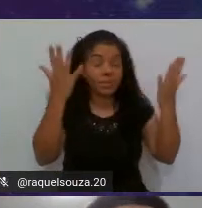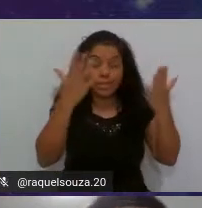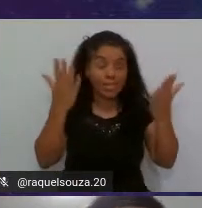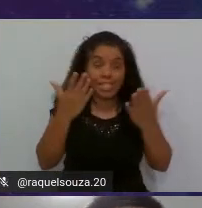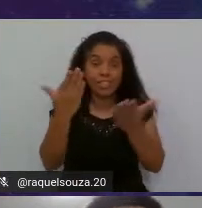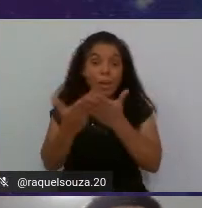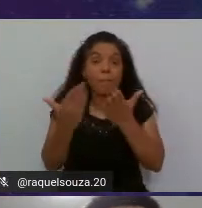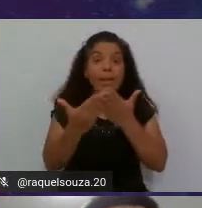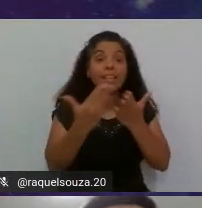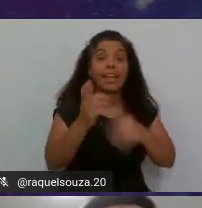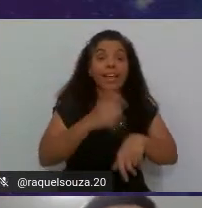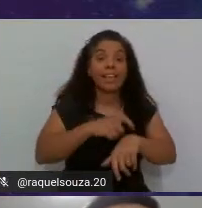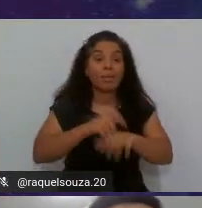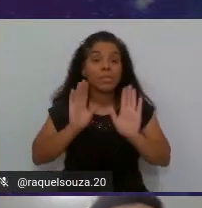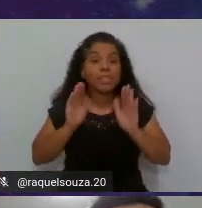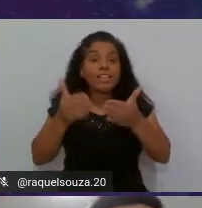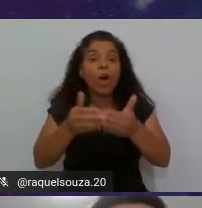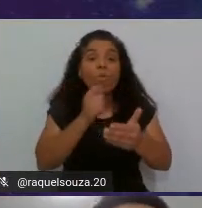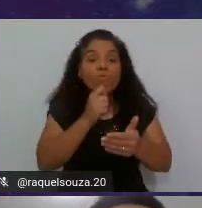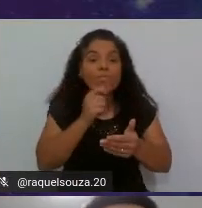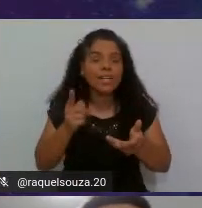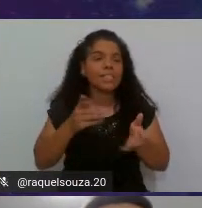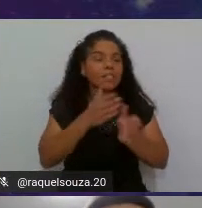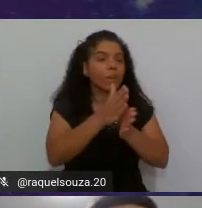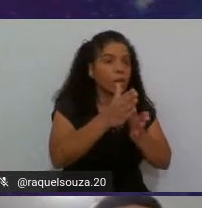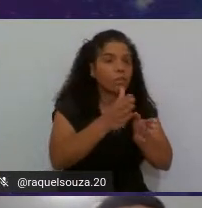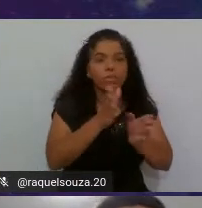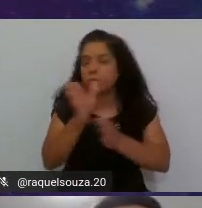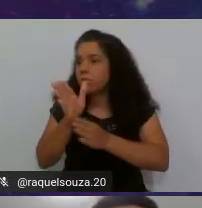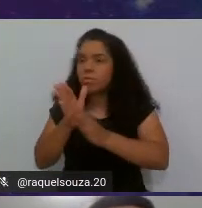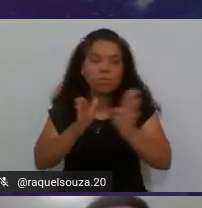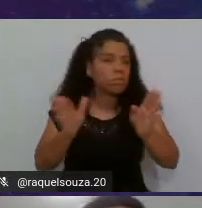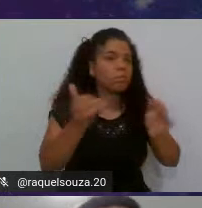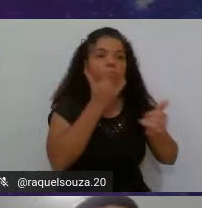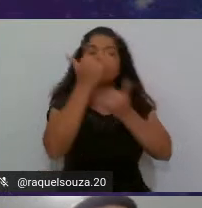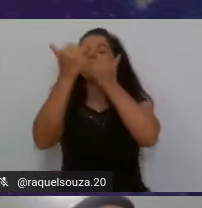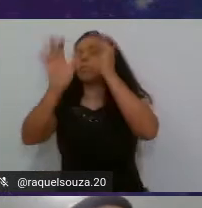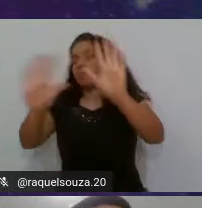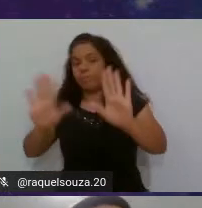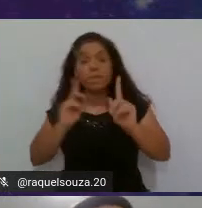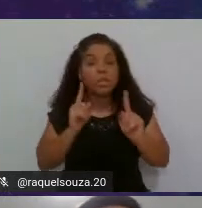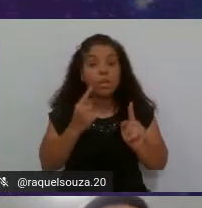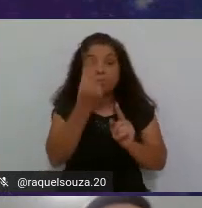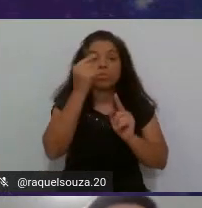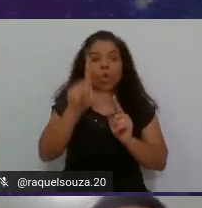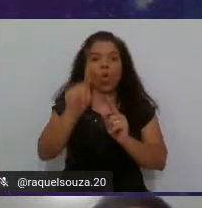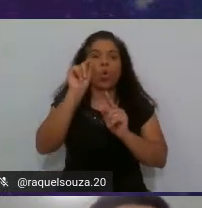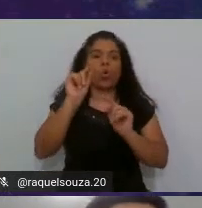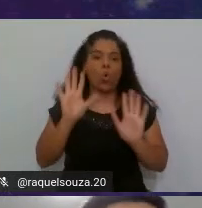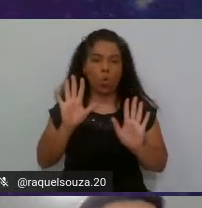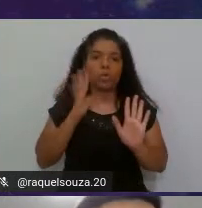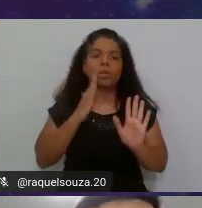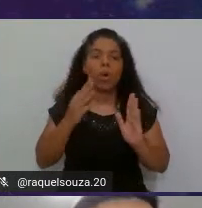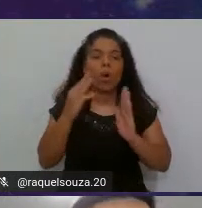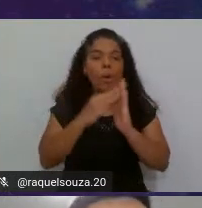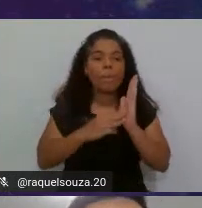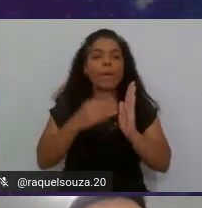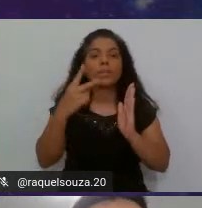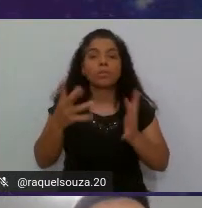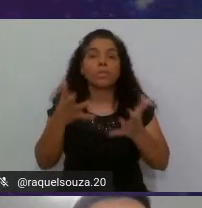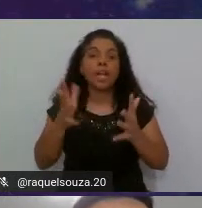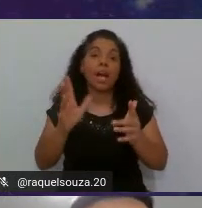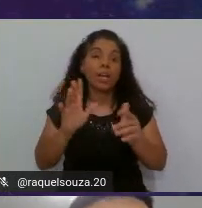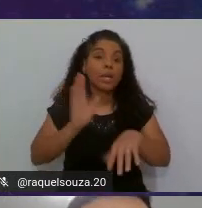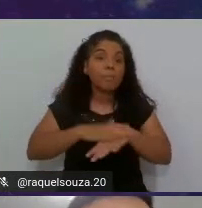tempo, né? Indo por um caminho, depois indo por outro, e depois indo por outro. Então, defina qual é método que você acha